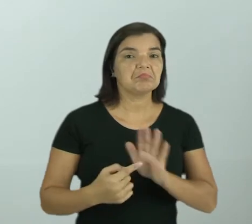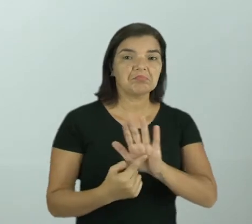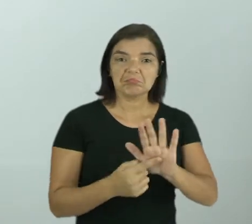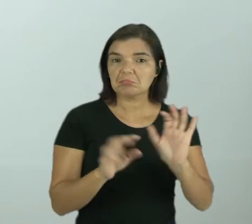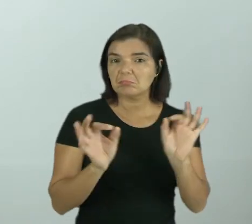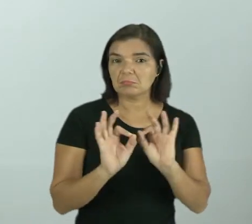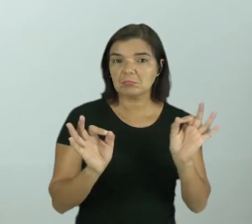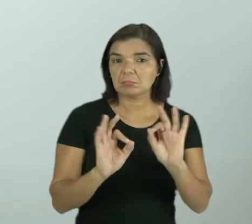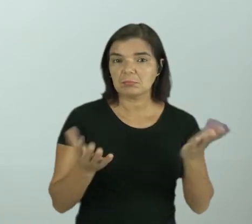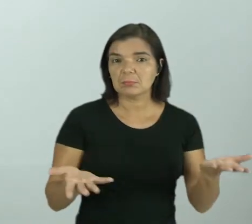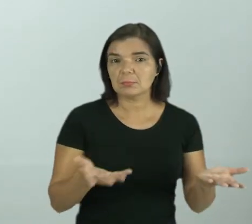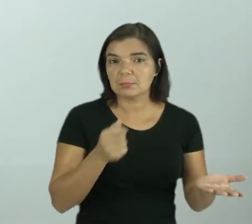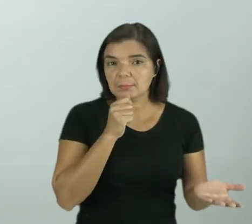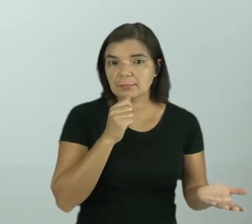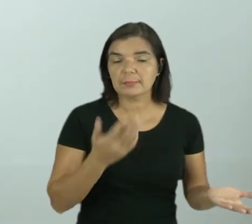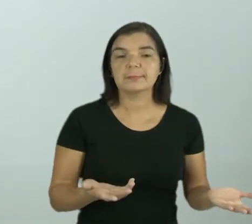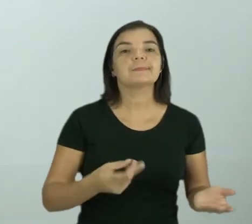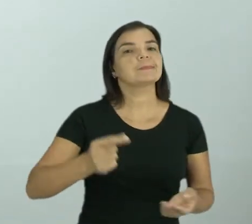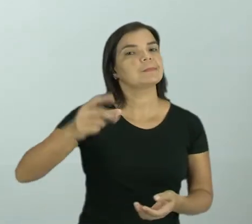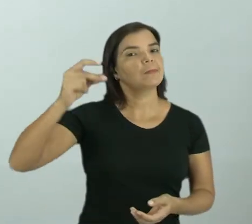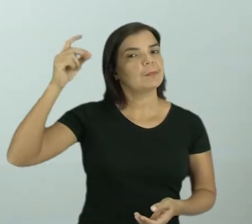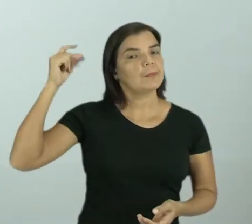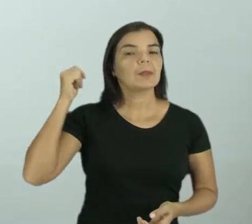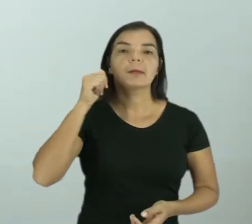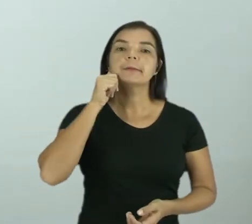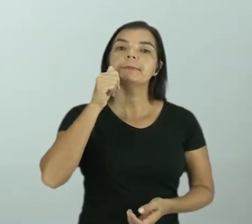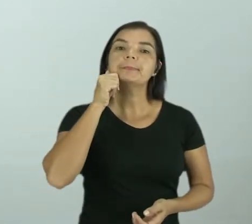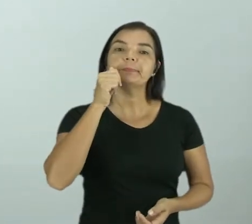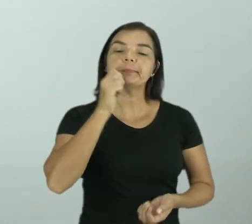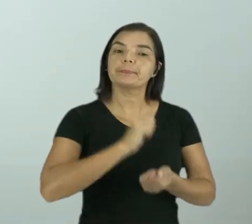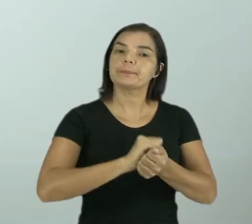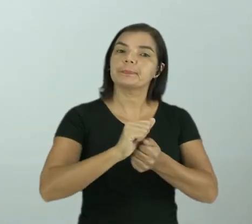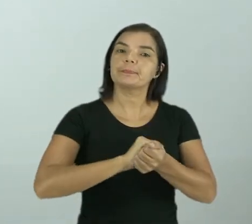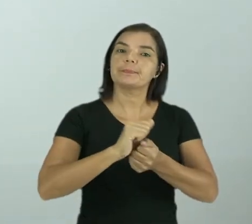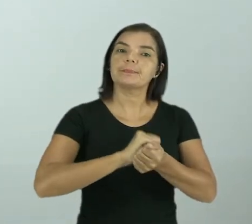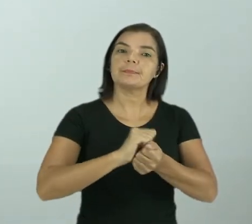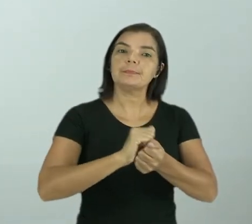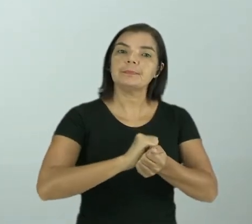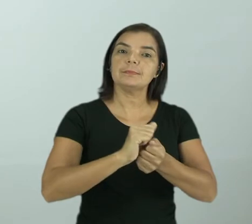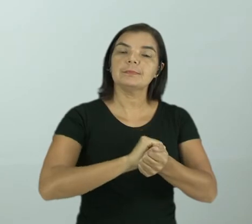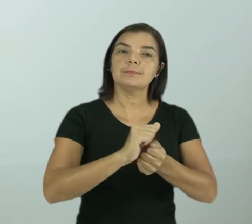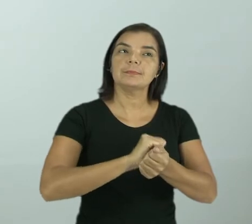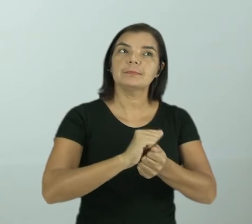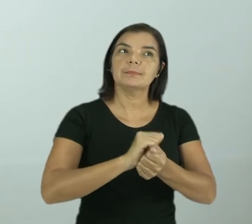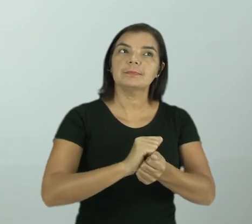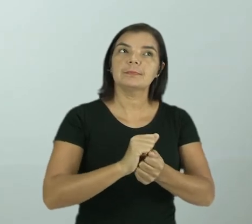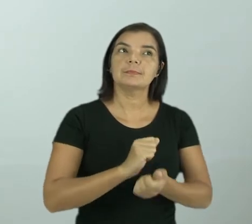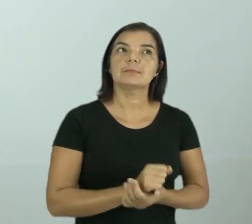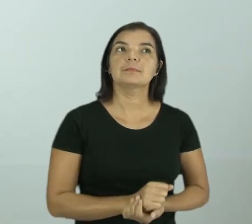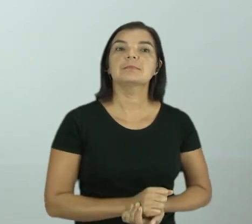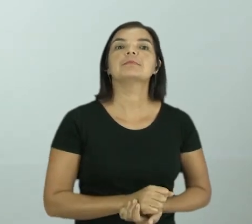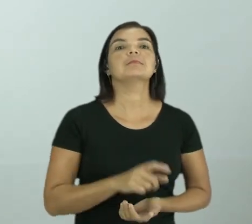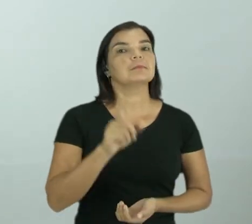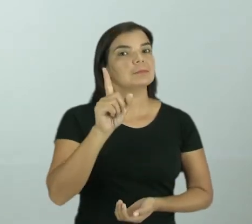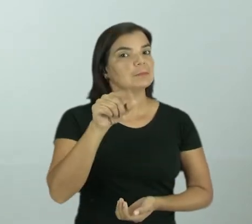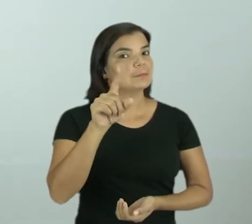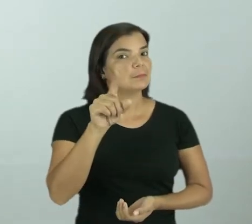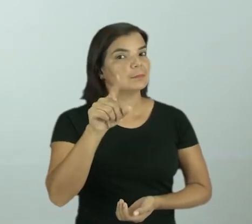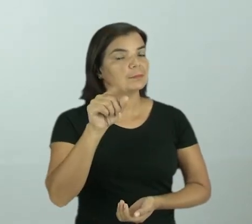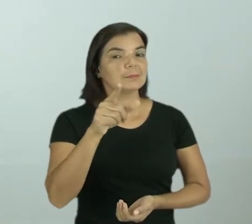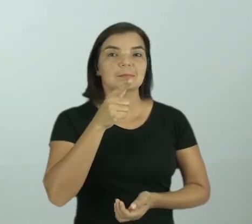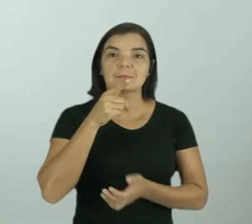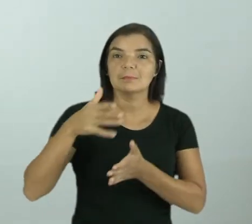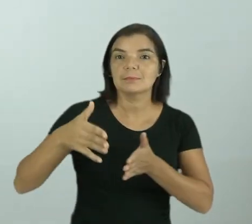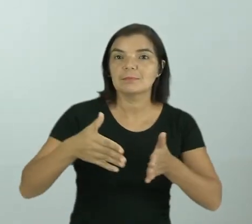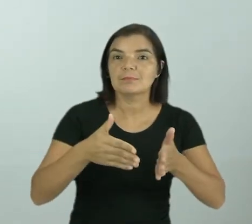mostrado ainda. Então, antigamente, as mulheres lavavam suas roupas mudanças. Isso mesmo,